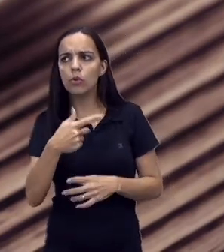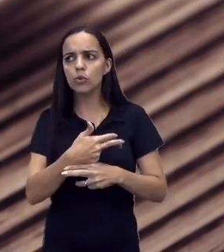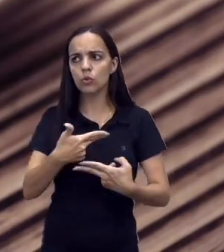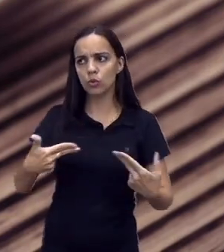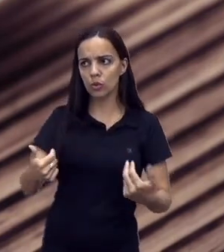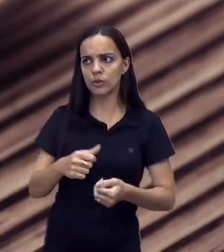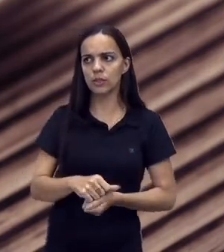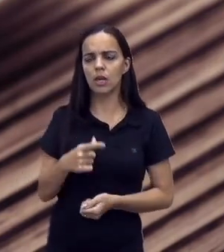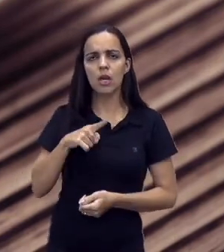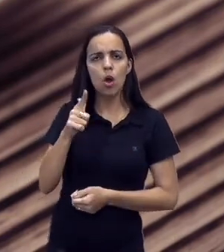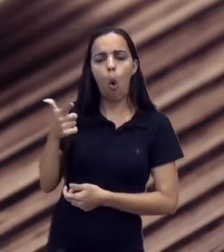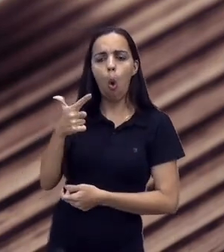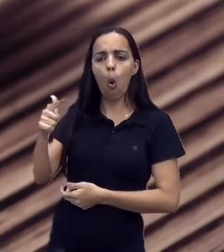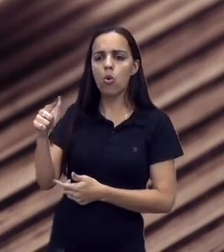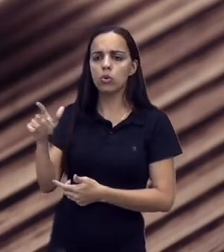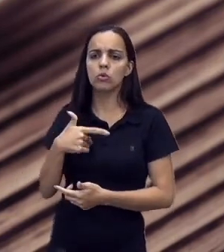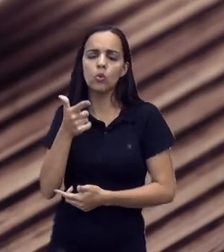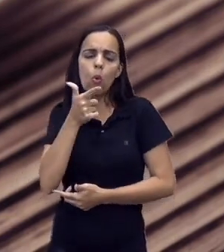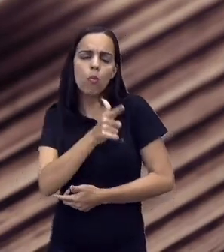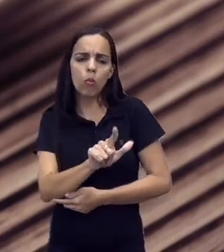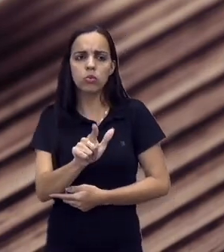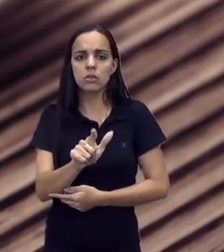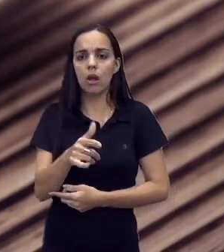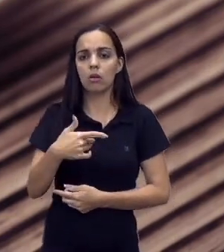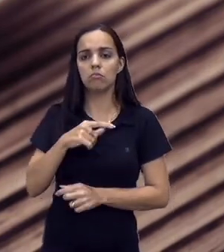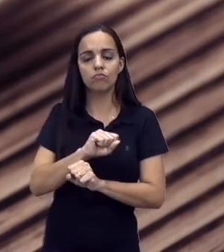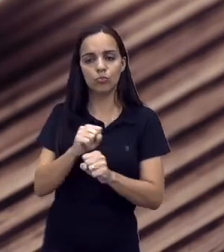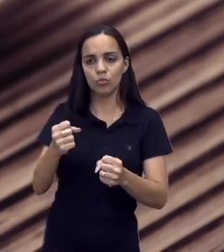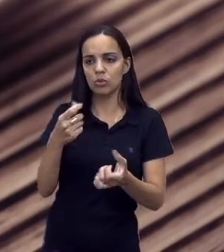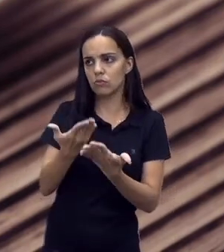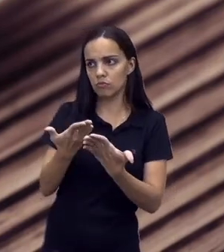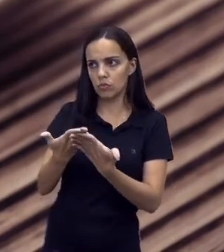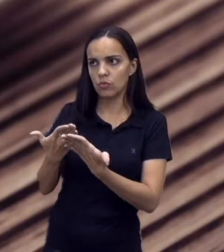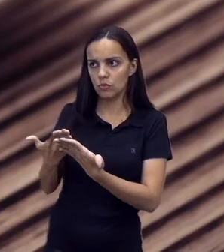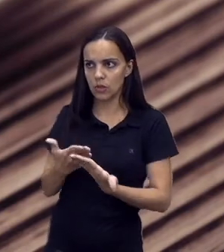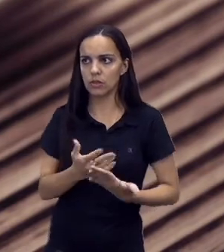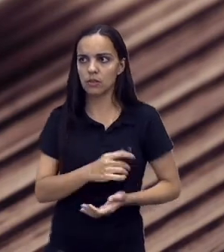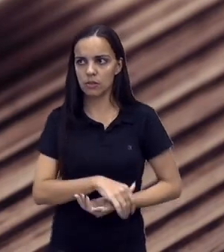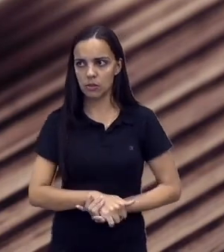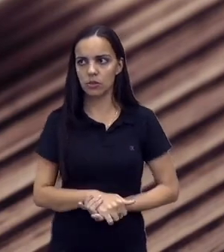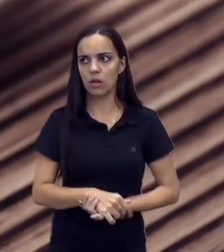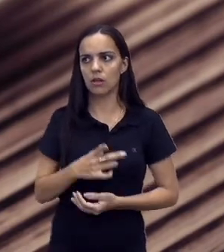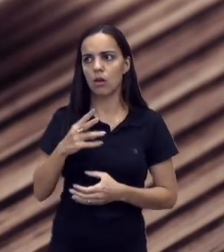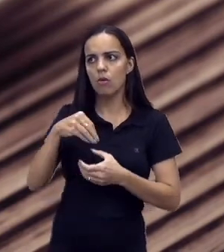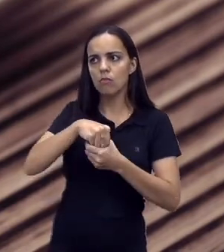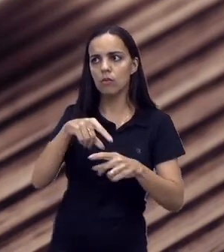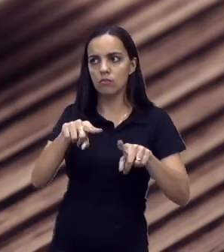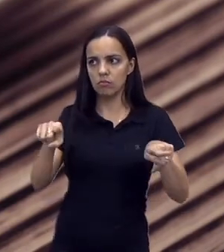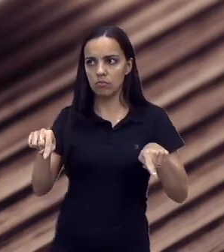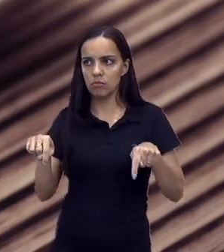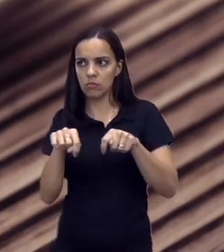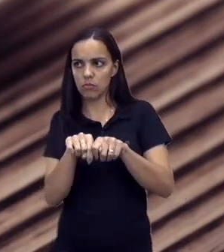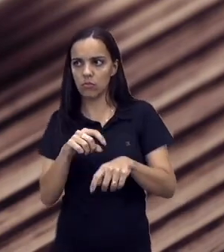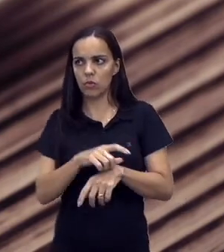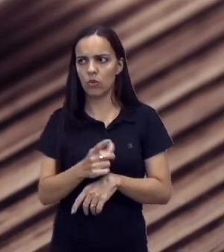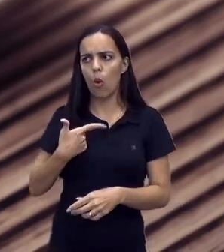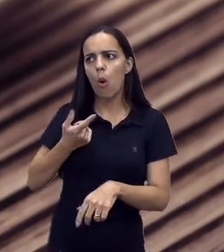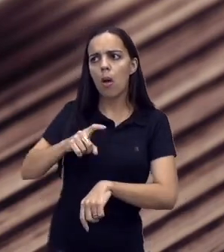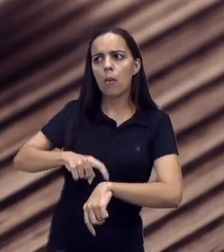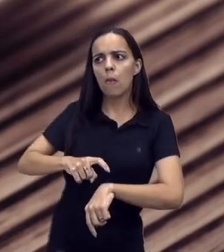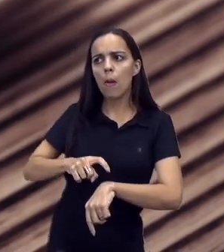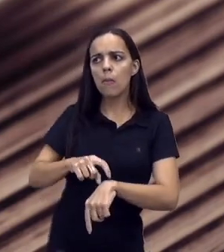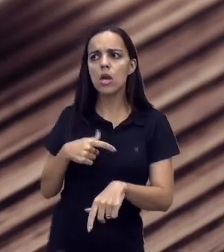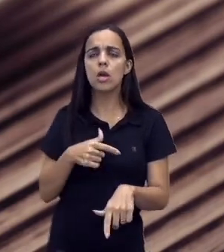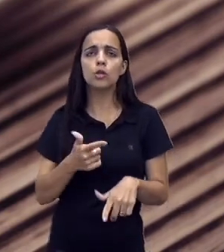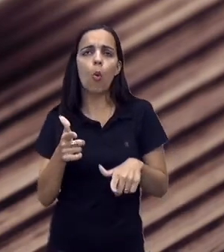quiserem escutar no intervalo, será no fone de ouvido, para não incomodar nenhum colega que esteja em descanso ou até mesmo o professor que